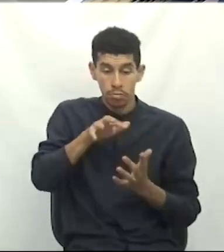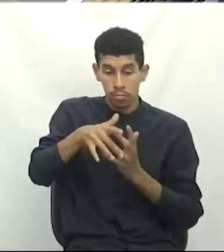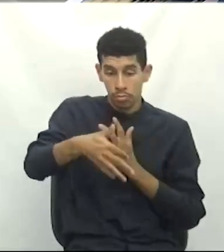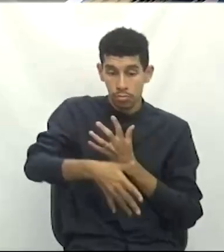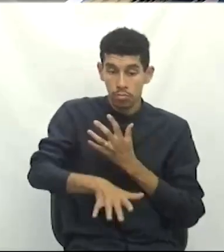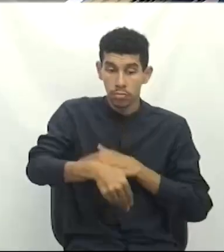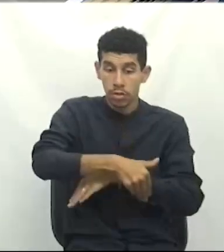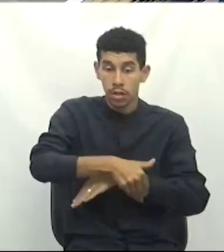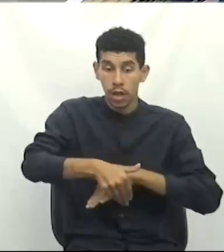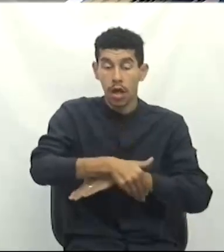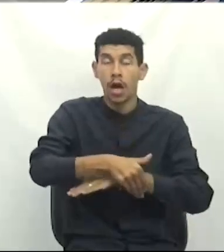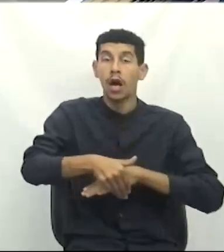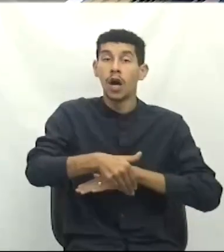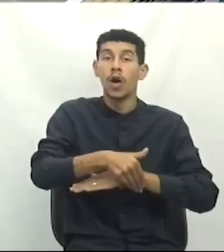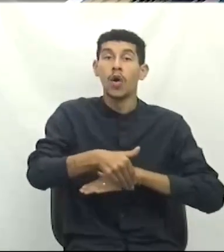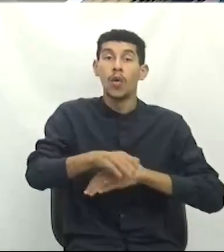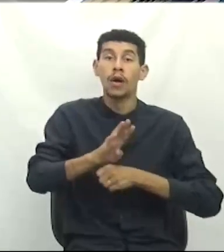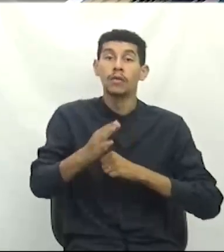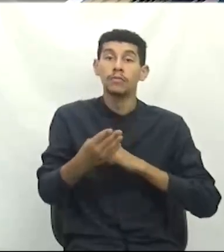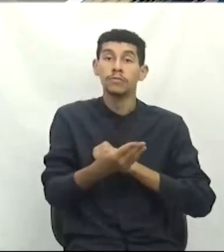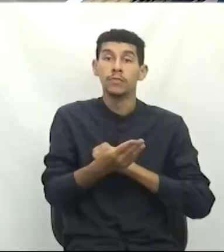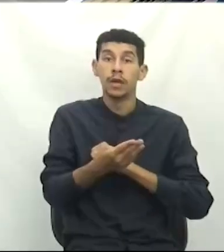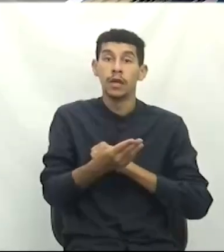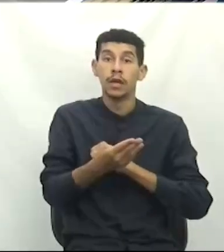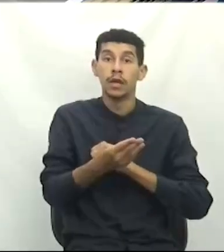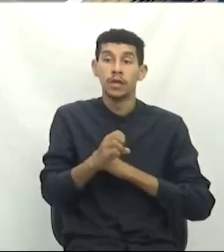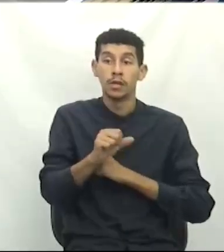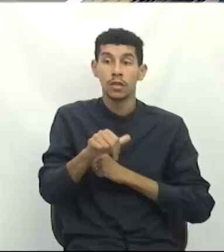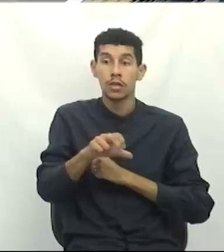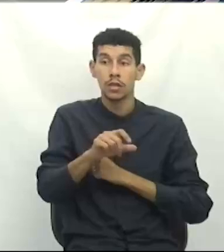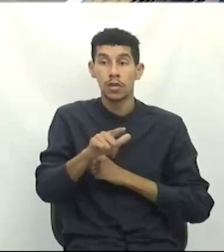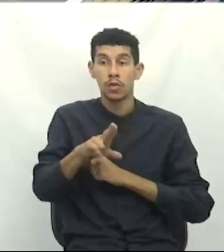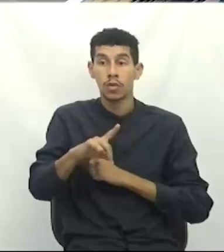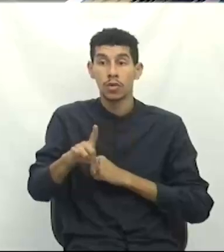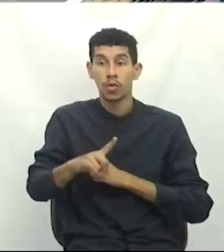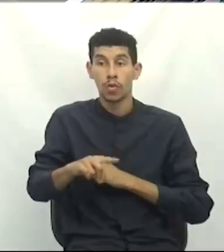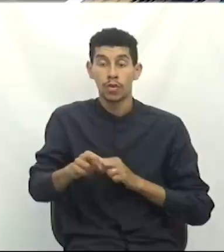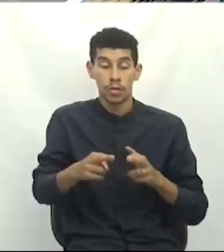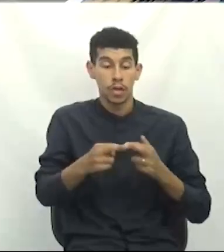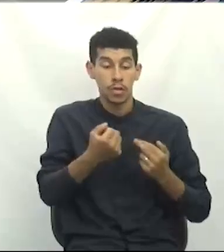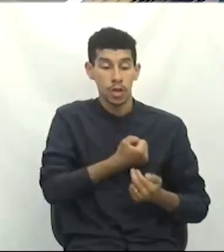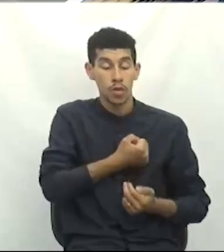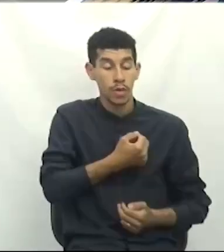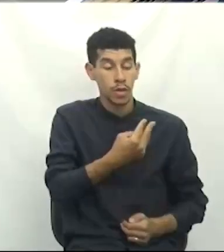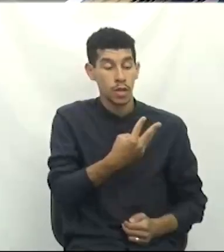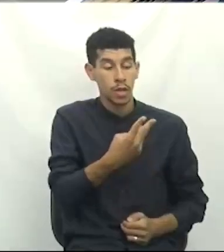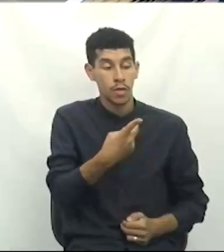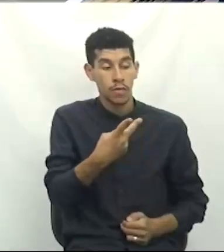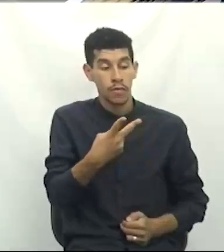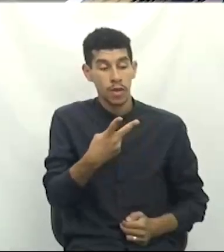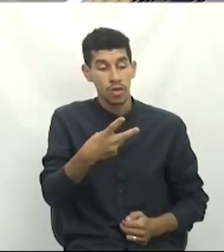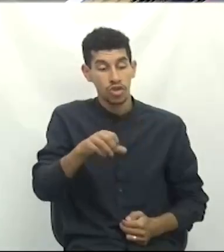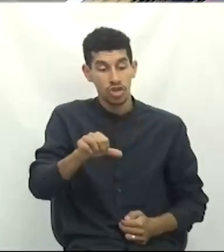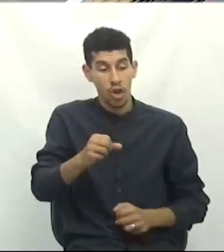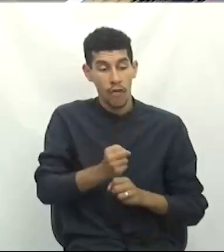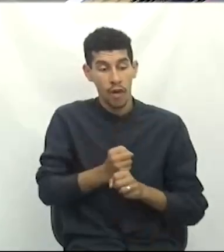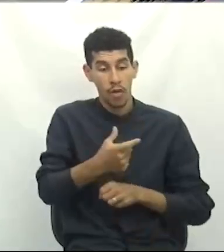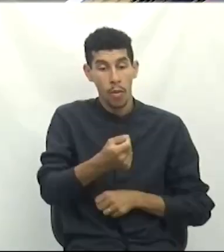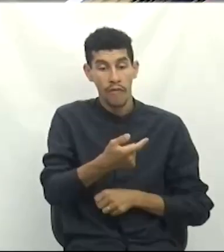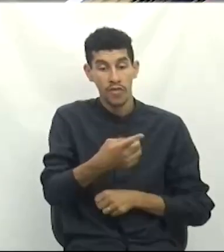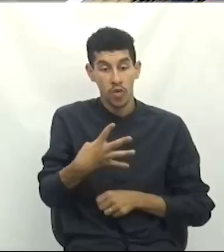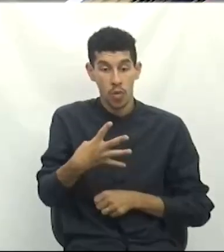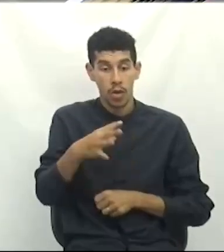localizada na rua Arthur Bernardes, bairro São Luiz. Requerimento número 329, de 2024.